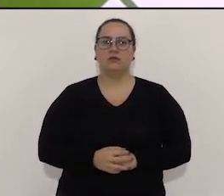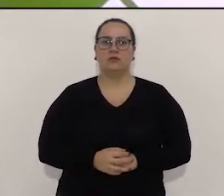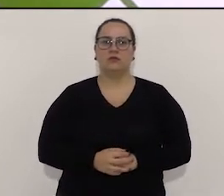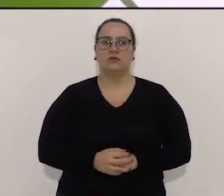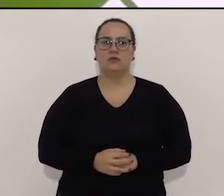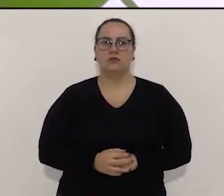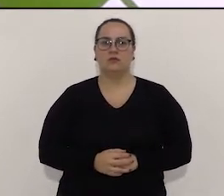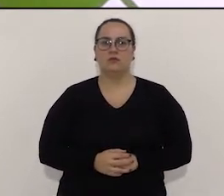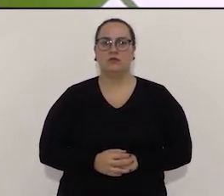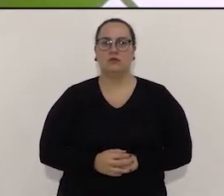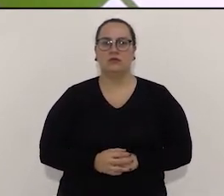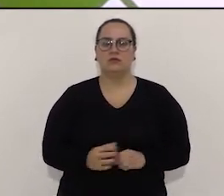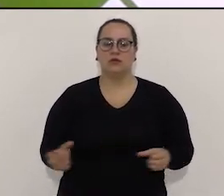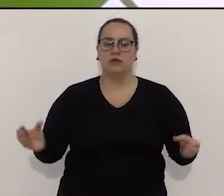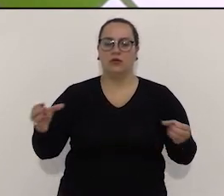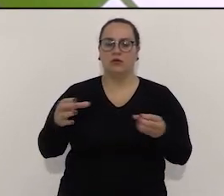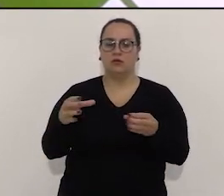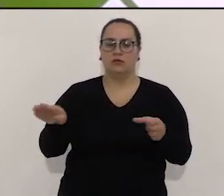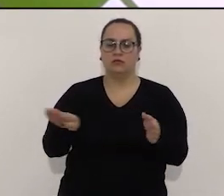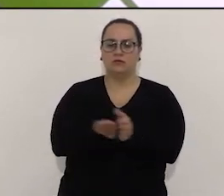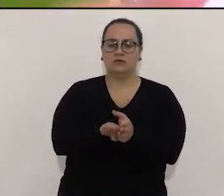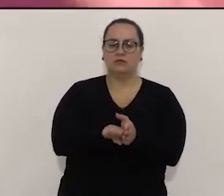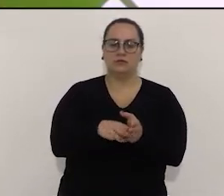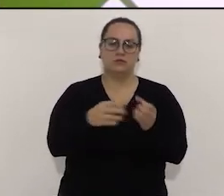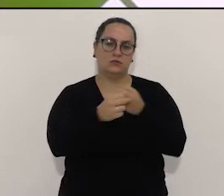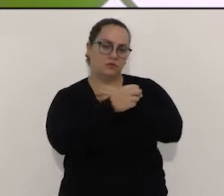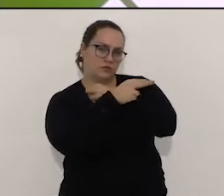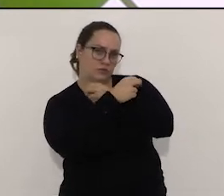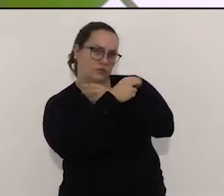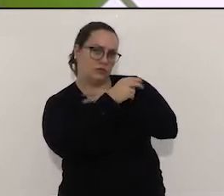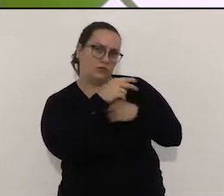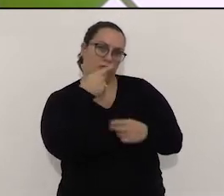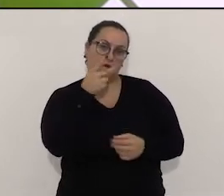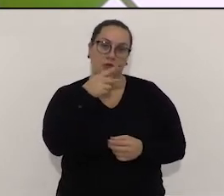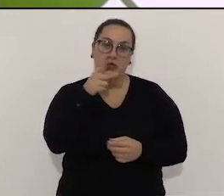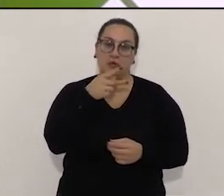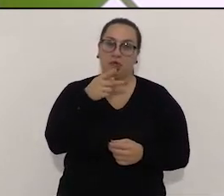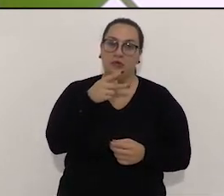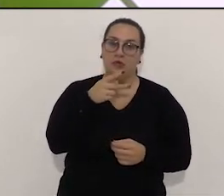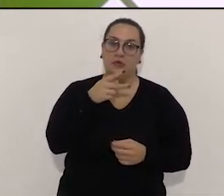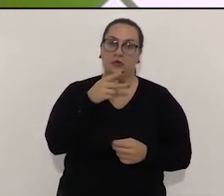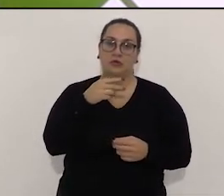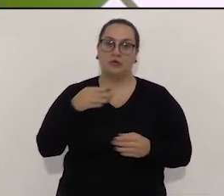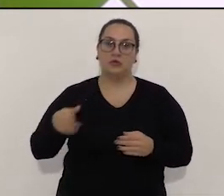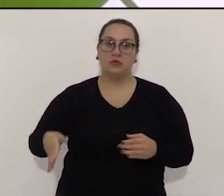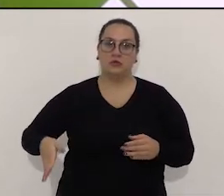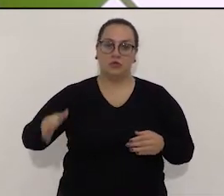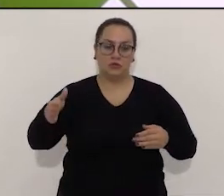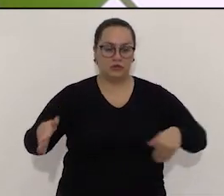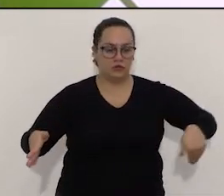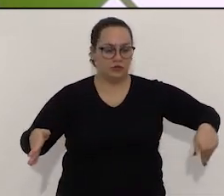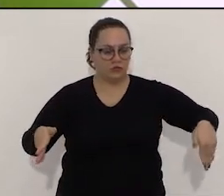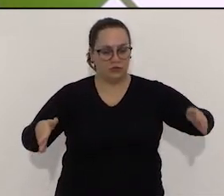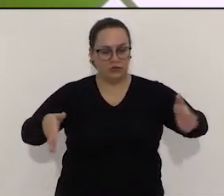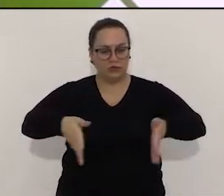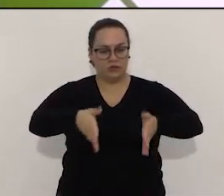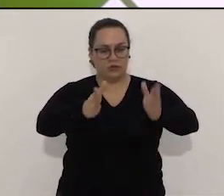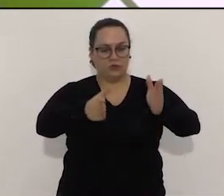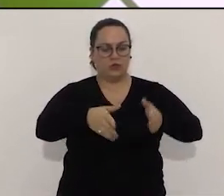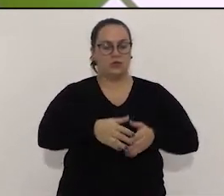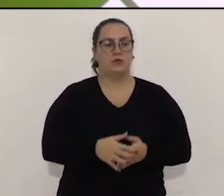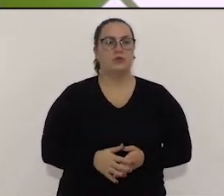ter aporte para eles poderem se instalar aqui. Não tem jeito. Então, todo mundo fala agora em torno das redovias. Maravilha, não resolveram.